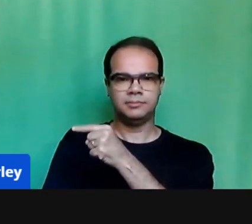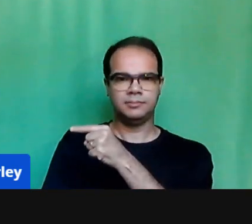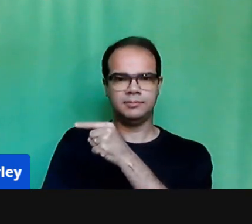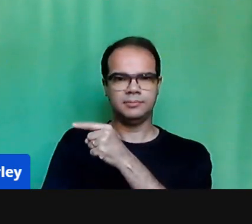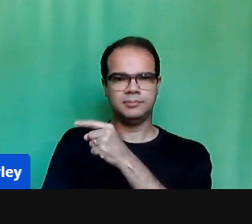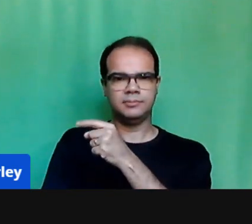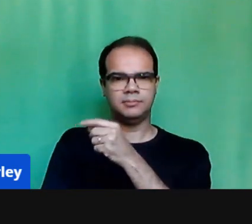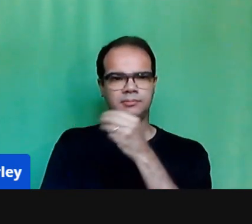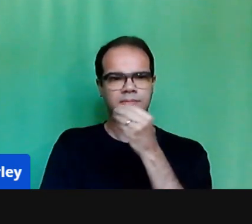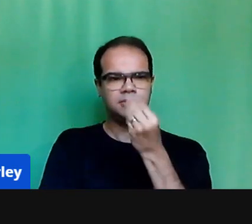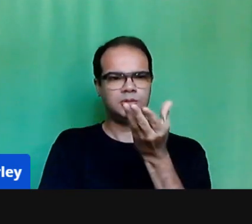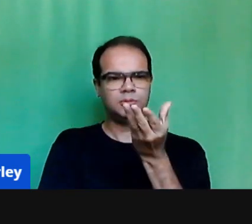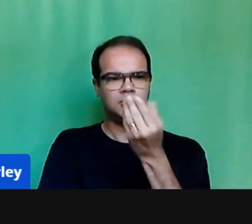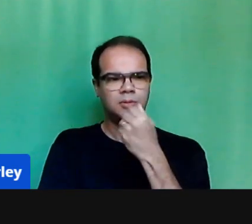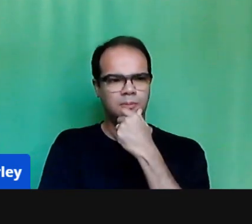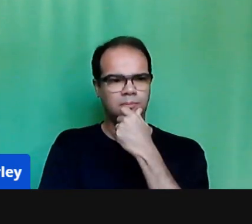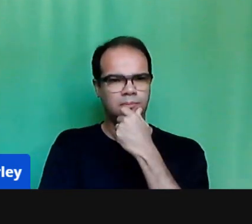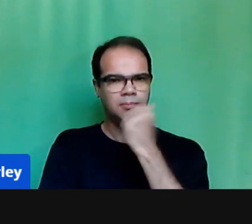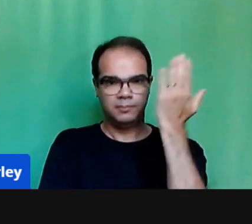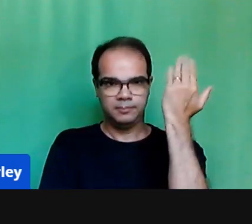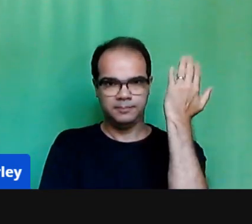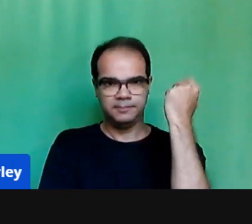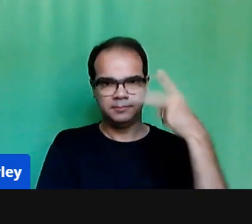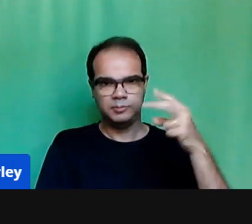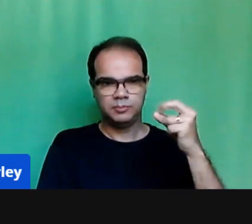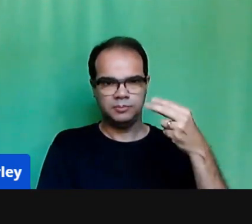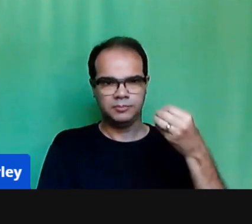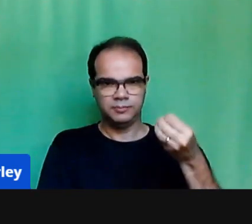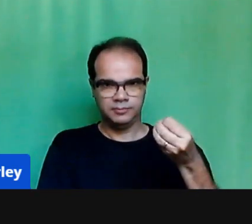seja, de onde nós paramos, de onde nós partimos,